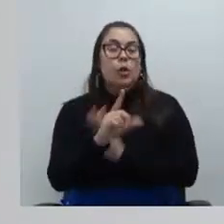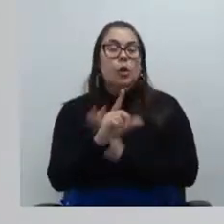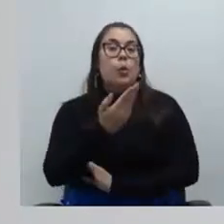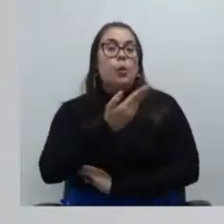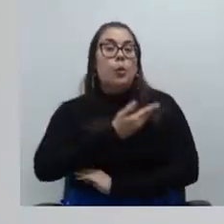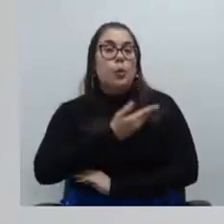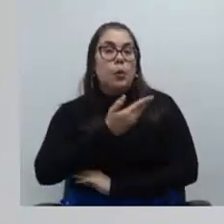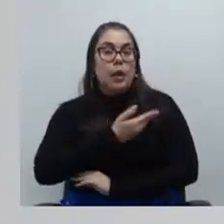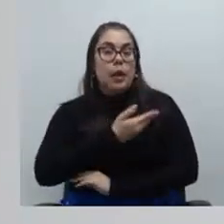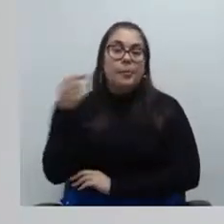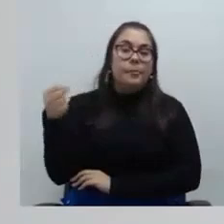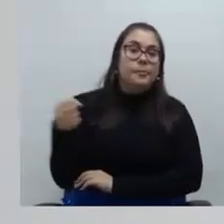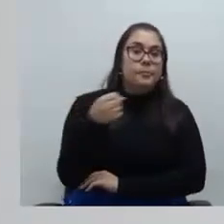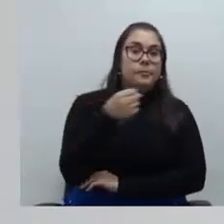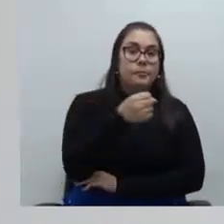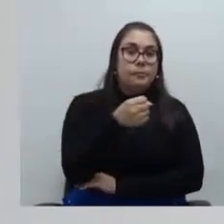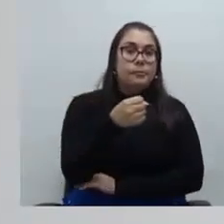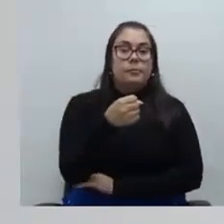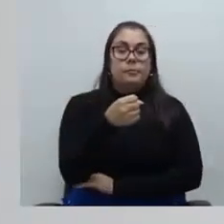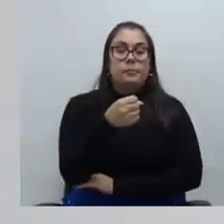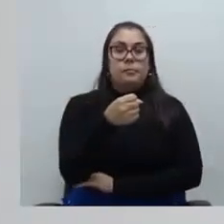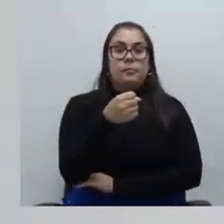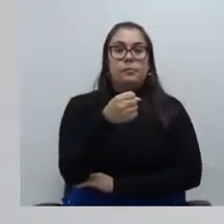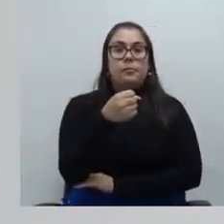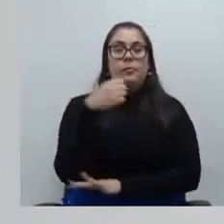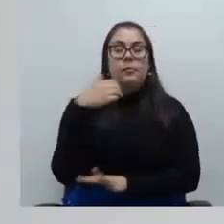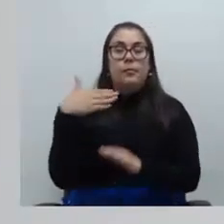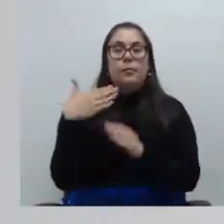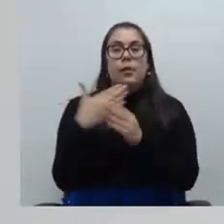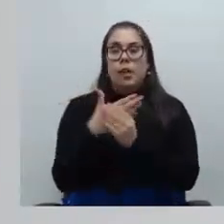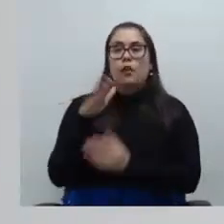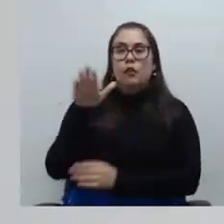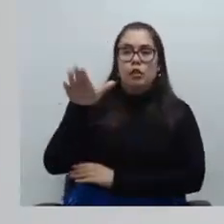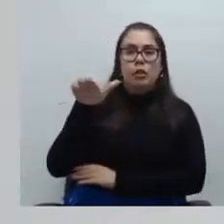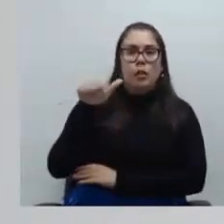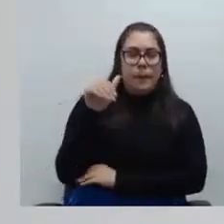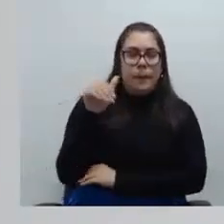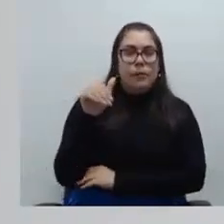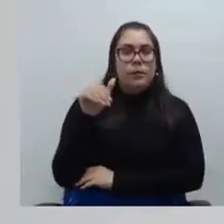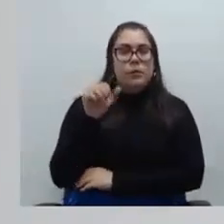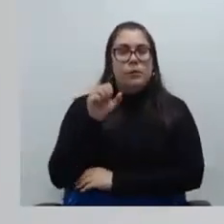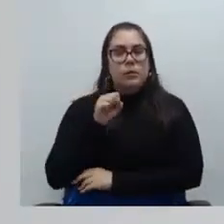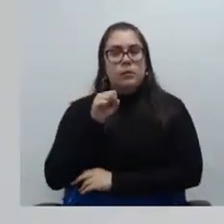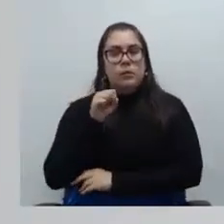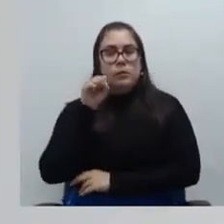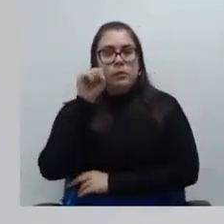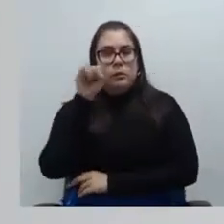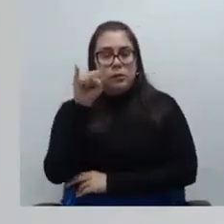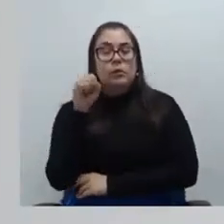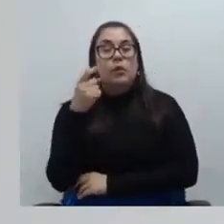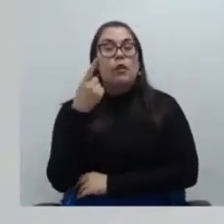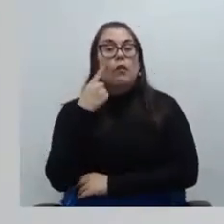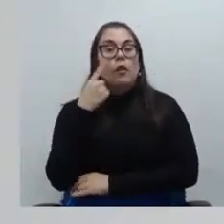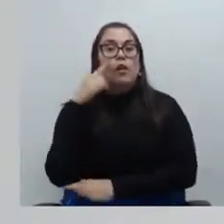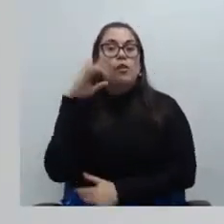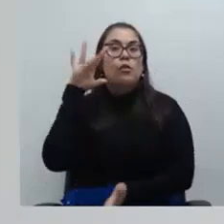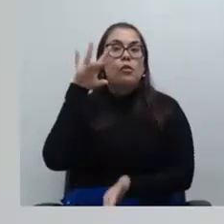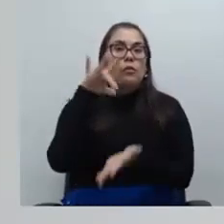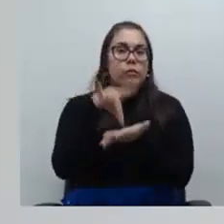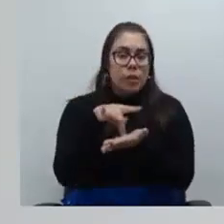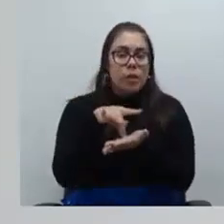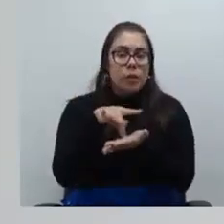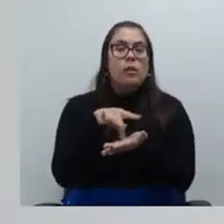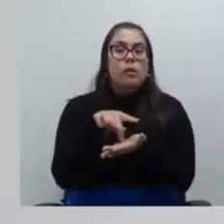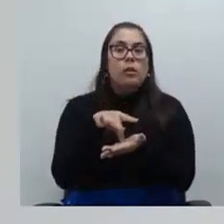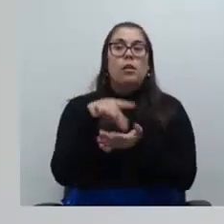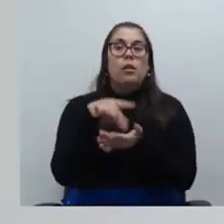deveria ocupar o cargo o colega que ajuizou a ação ele foi convocado se vossa excelência tivesse olhado o diário oficial vossa excelência